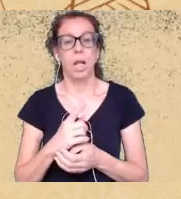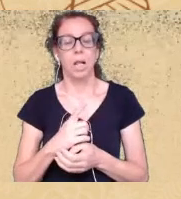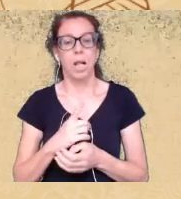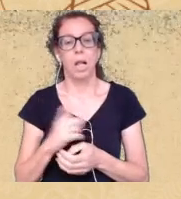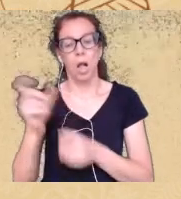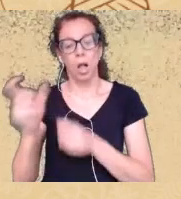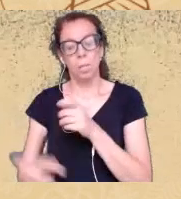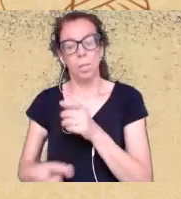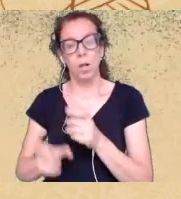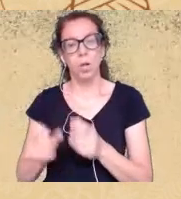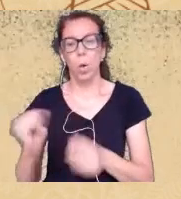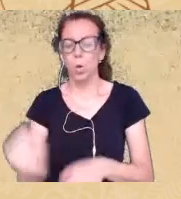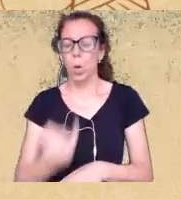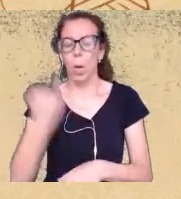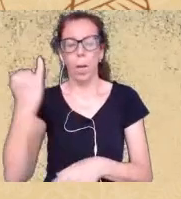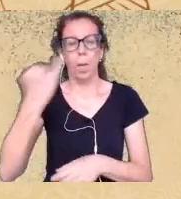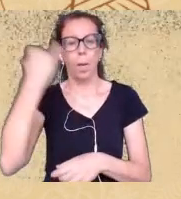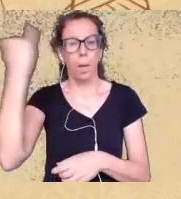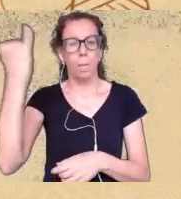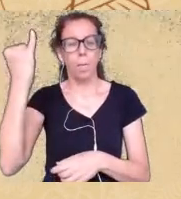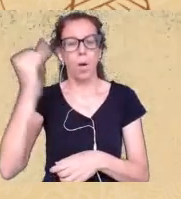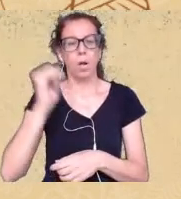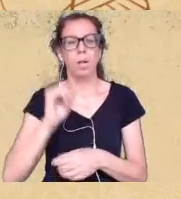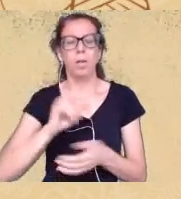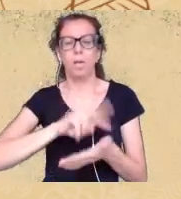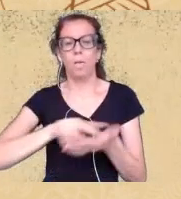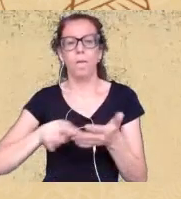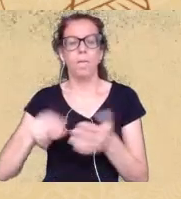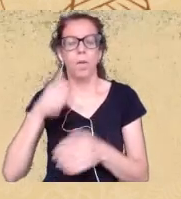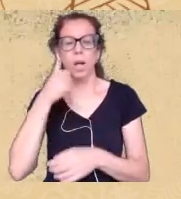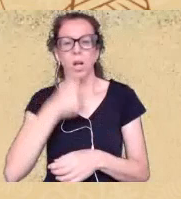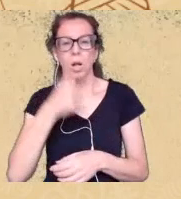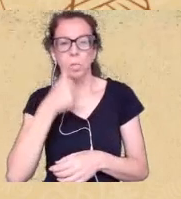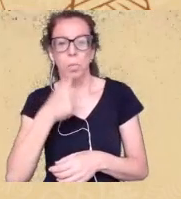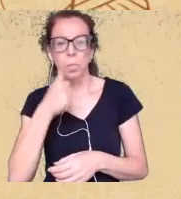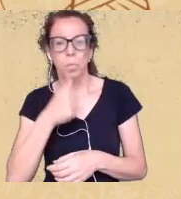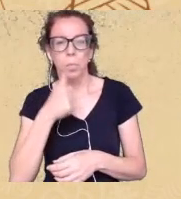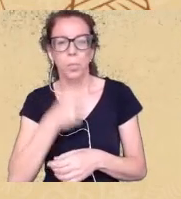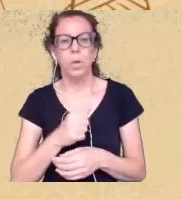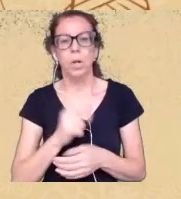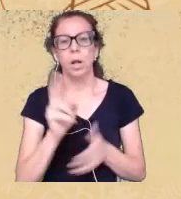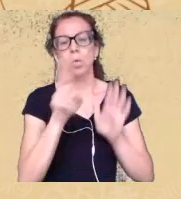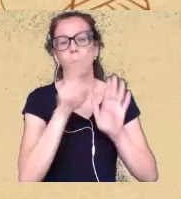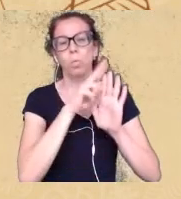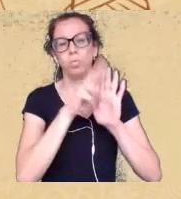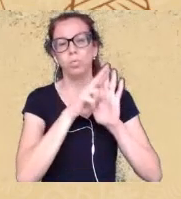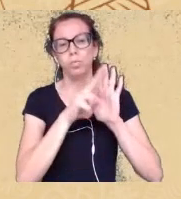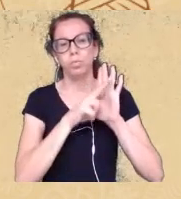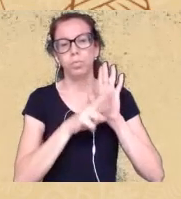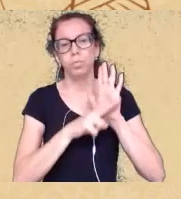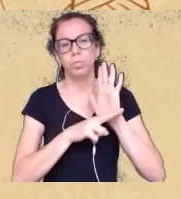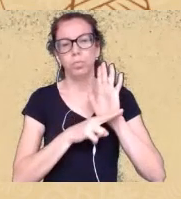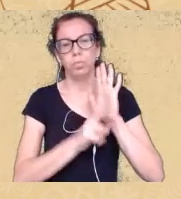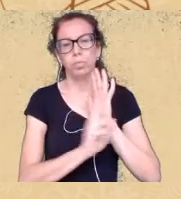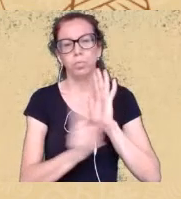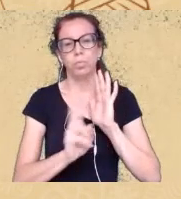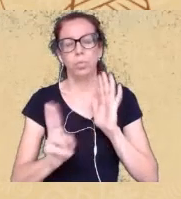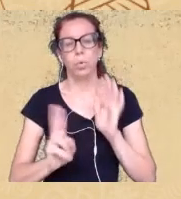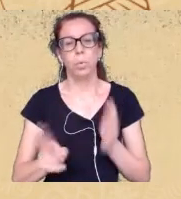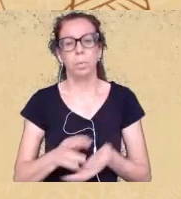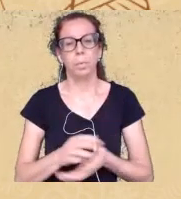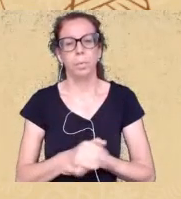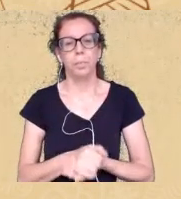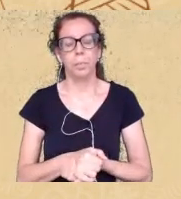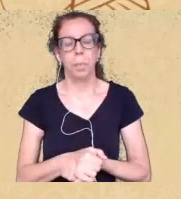Sueli Carneiro Beatriz do Nascimento Lélia Gonzalez Luísa Bairros então